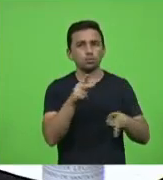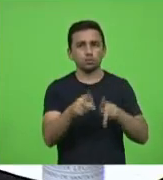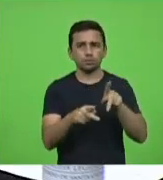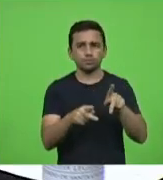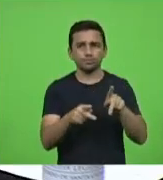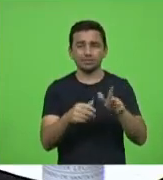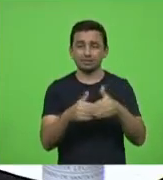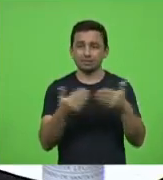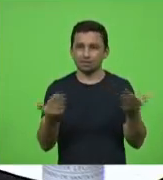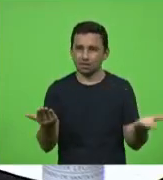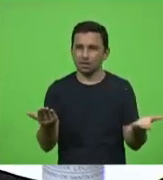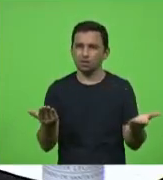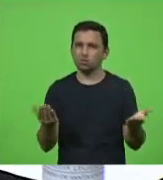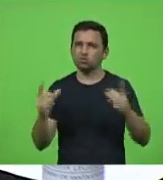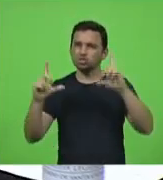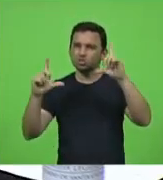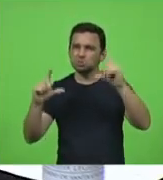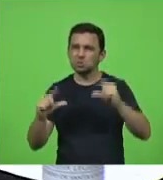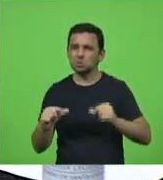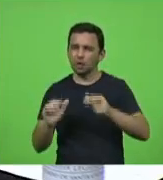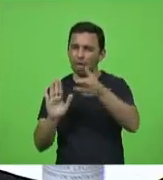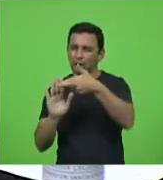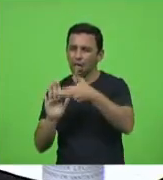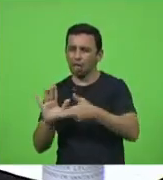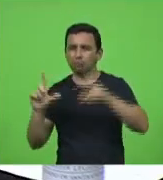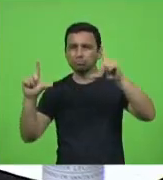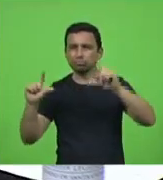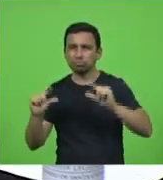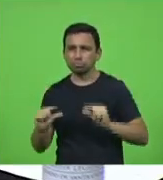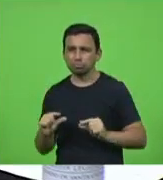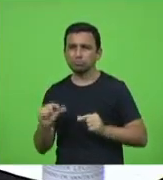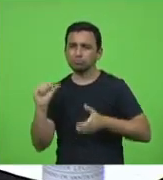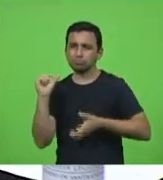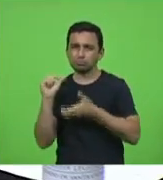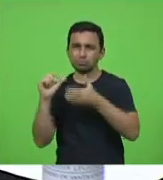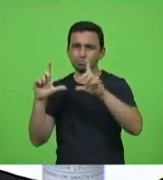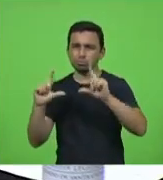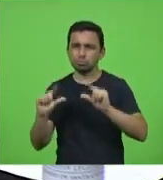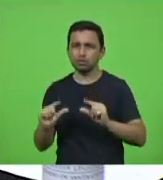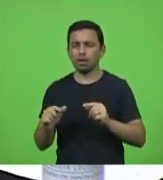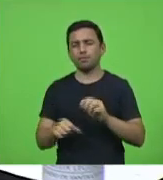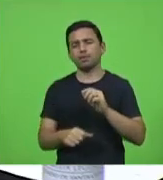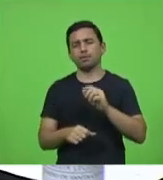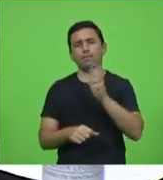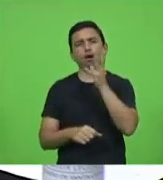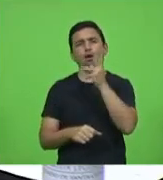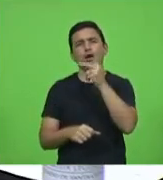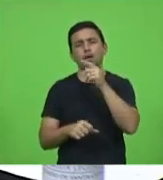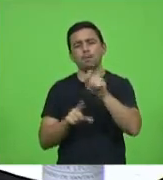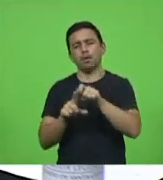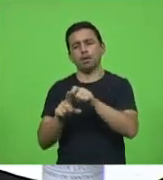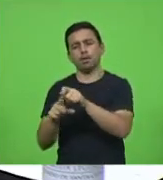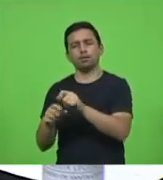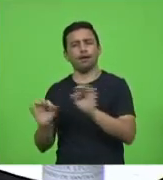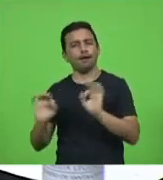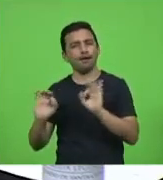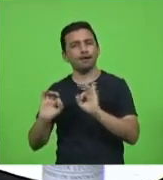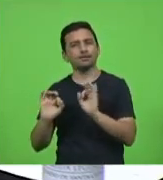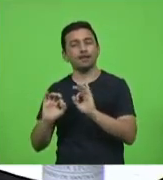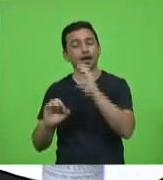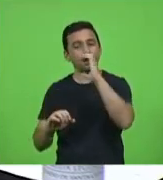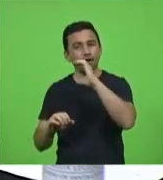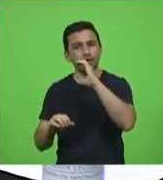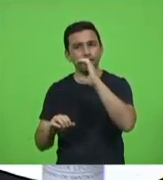desburocratização vai fazer realmente com que a gente não fique meses esperando um recurso para amenizar muitas